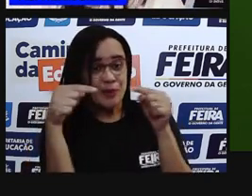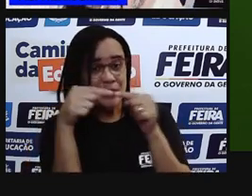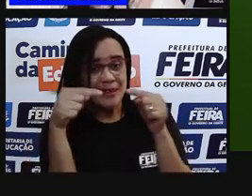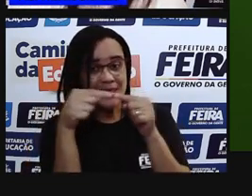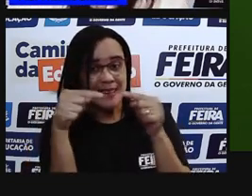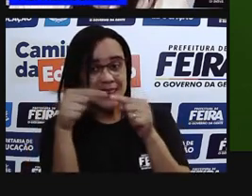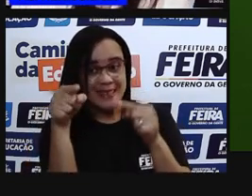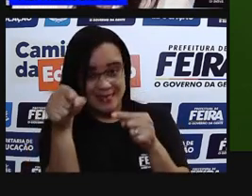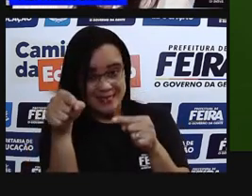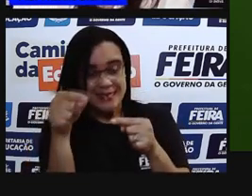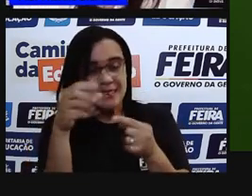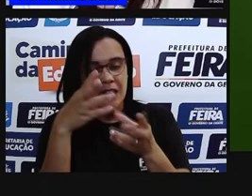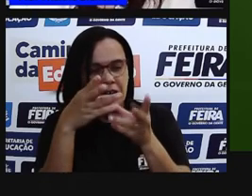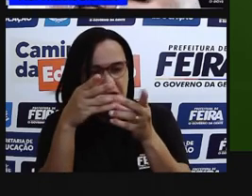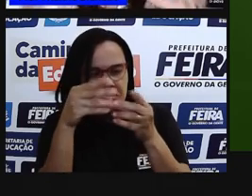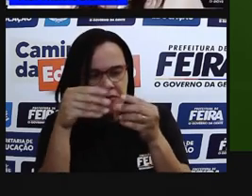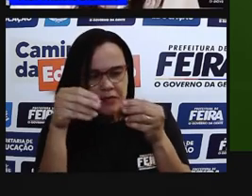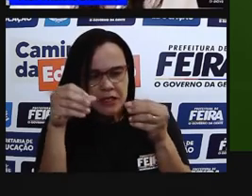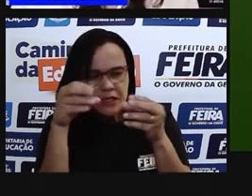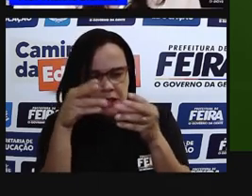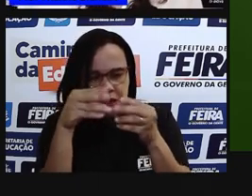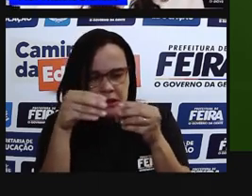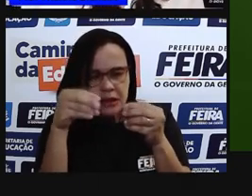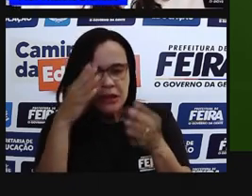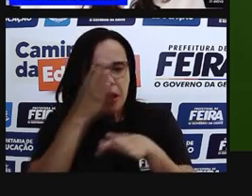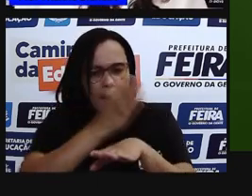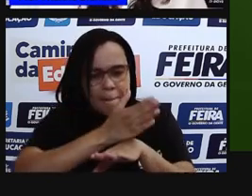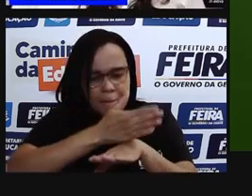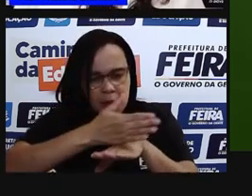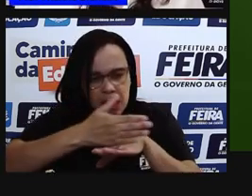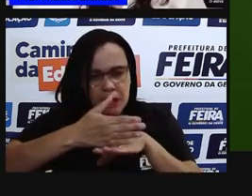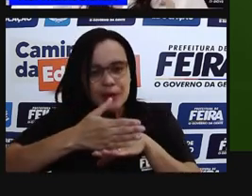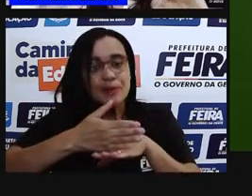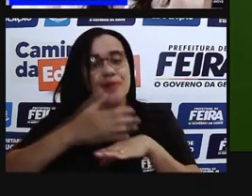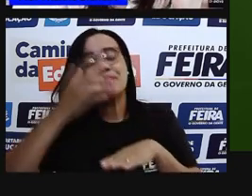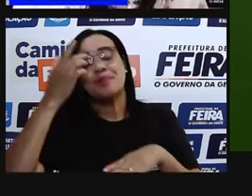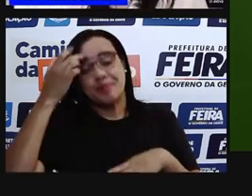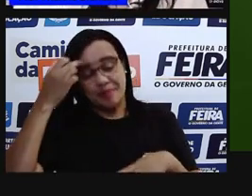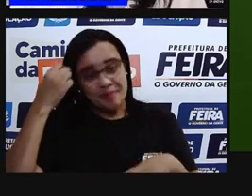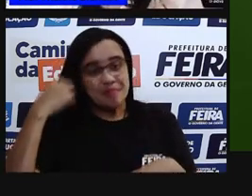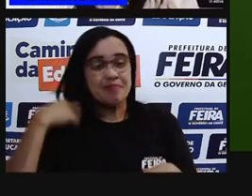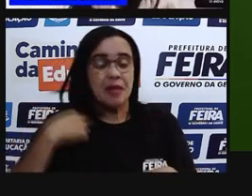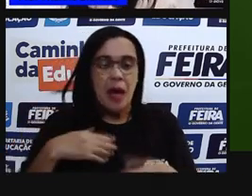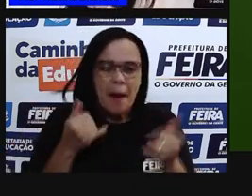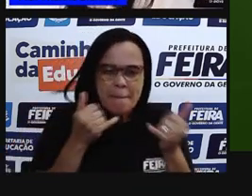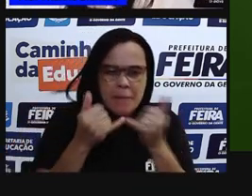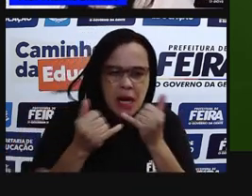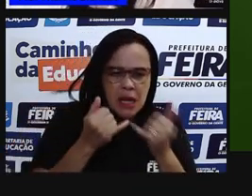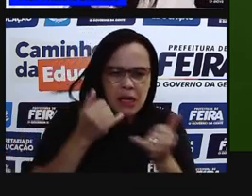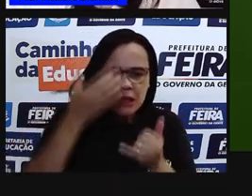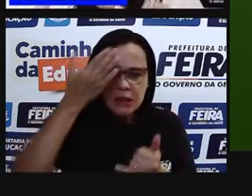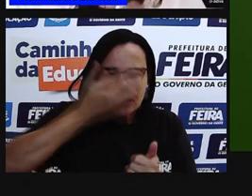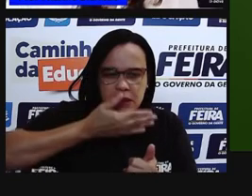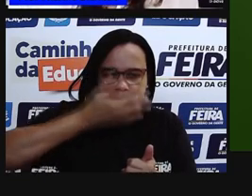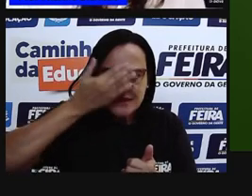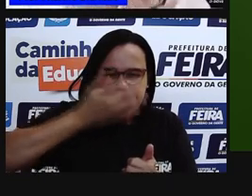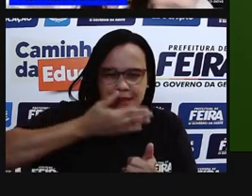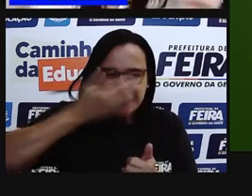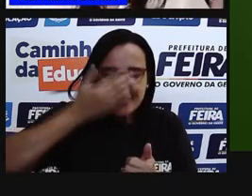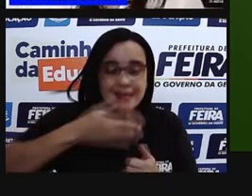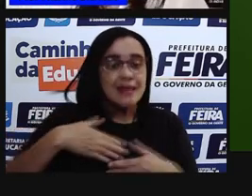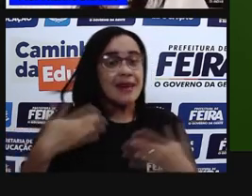Aqui também, na célula, ela também tem uma membrana, que chamada de membrana plasmática. Então,